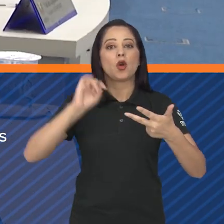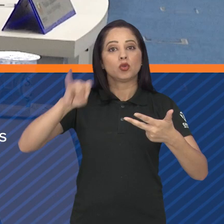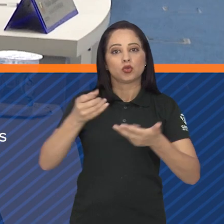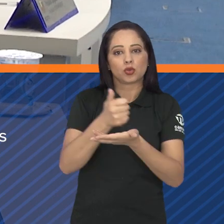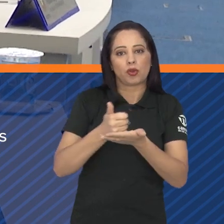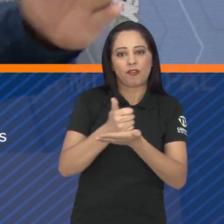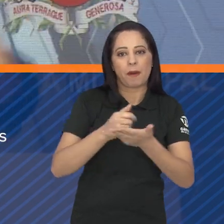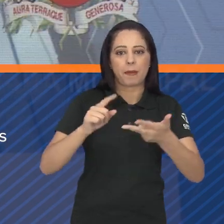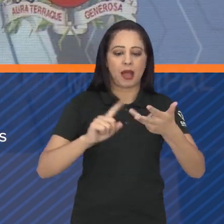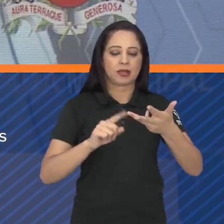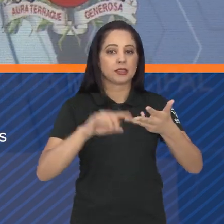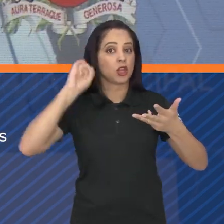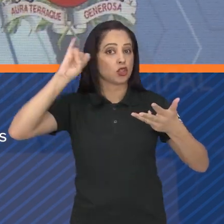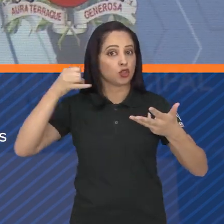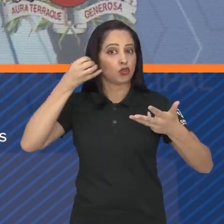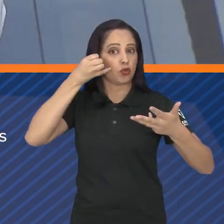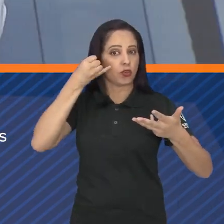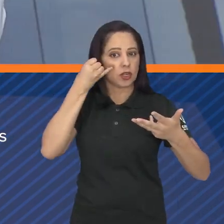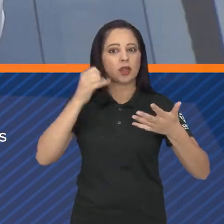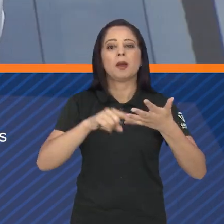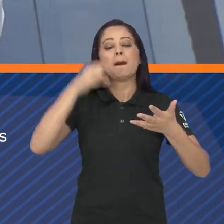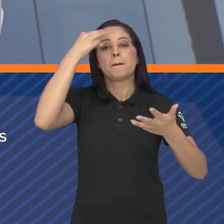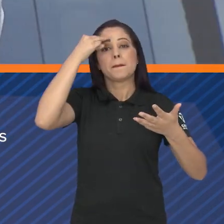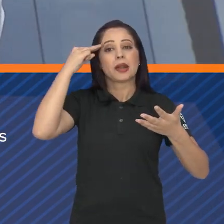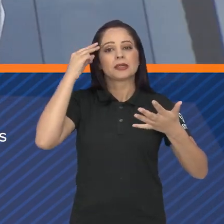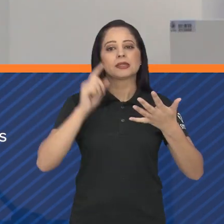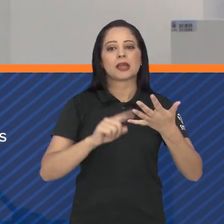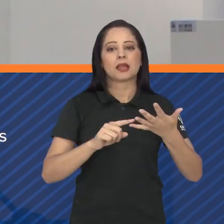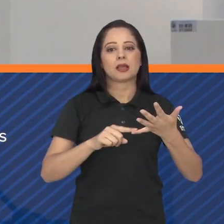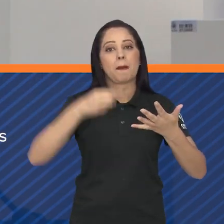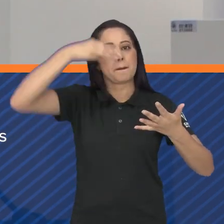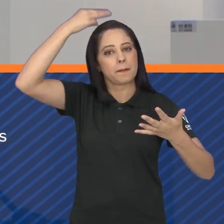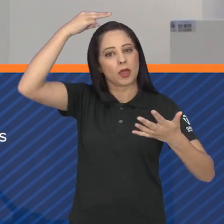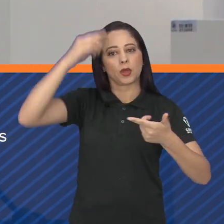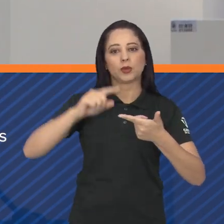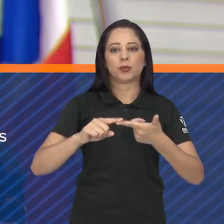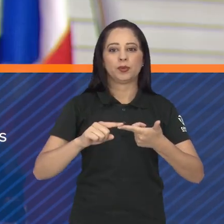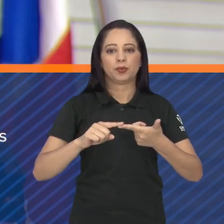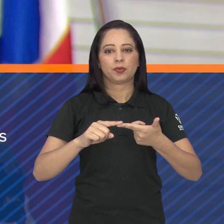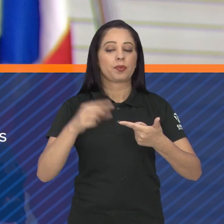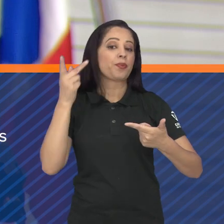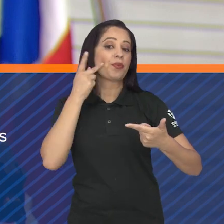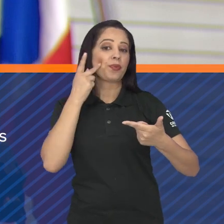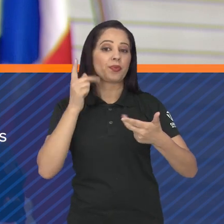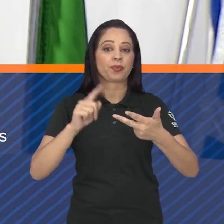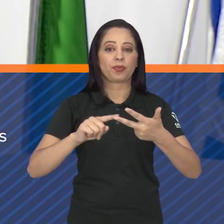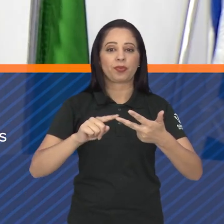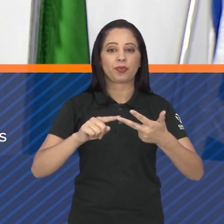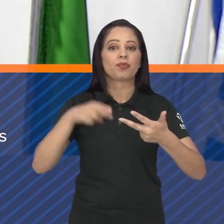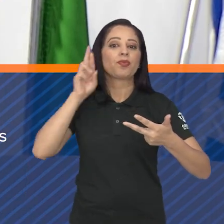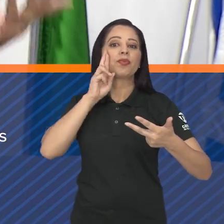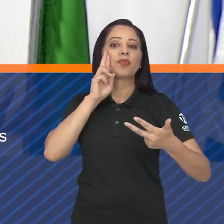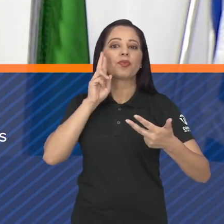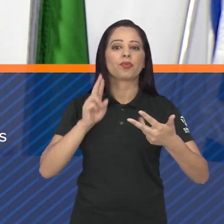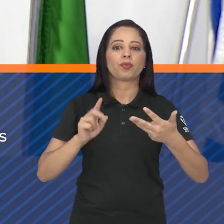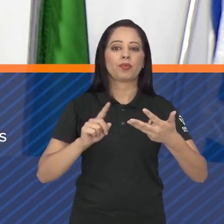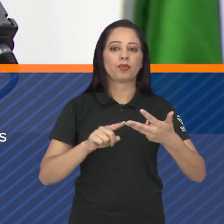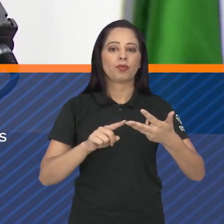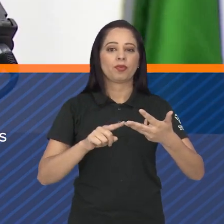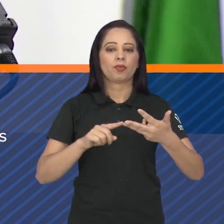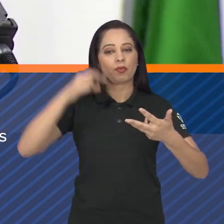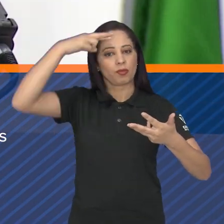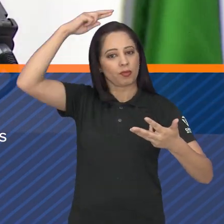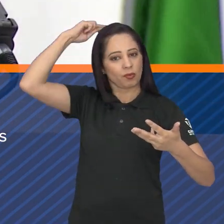Júnior da Farmácia, Juvenil Silvério, Marcelo Garcia, Milton Vieira Filho, Rafael Pascucci, Renato Santiago,